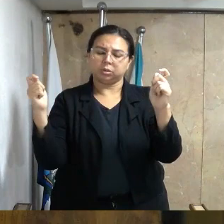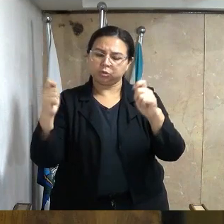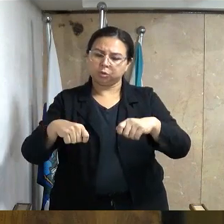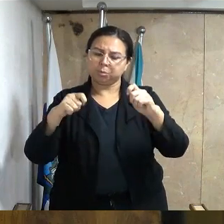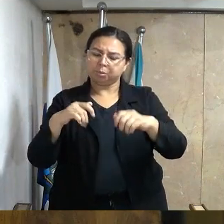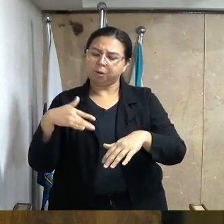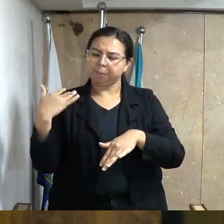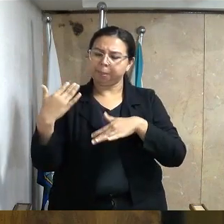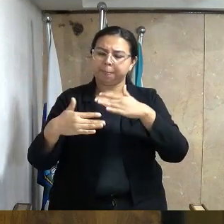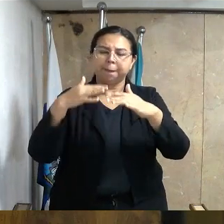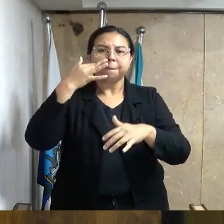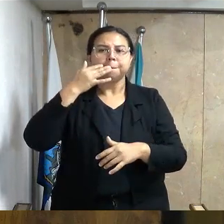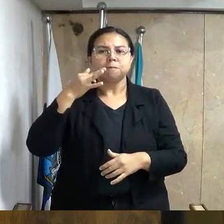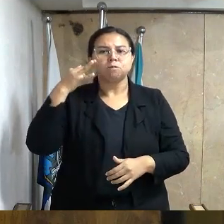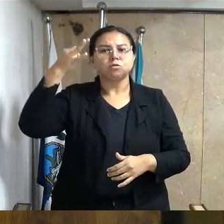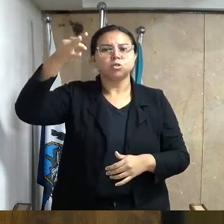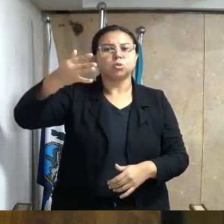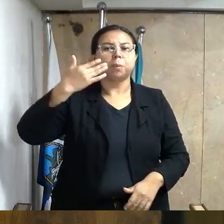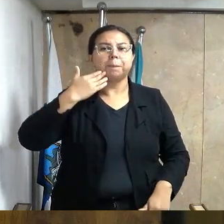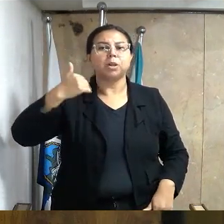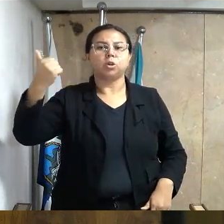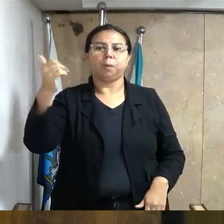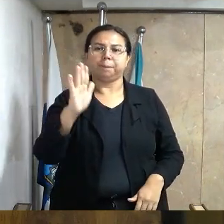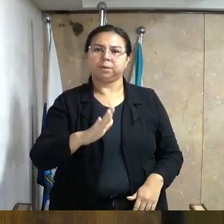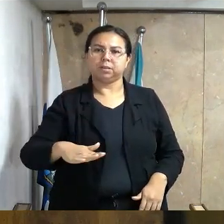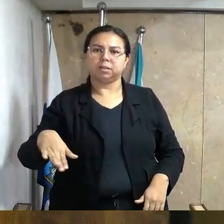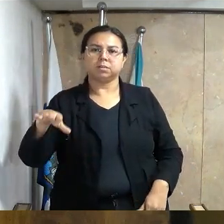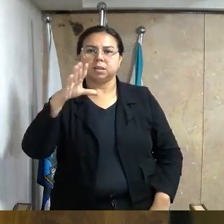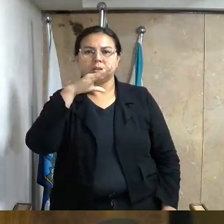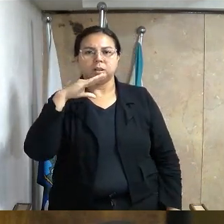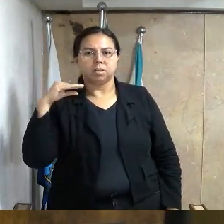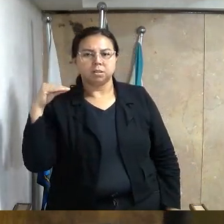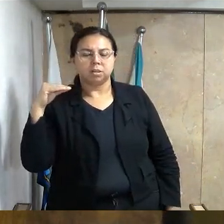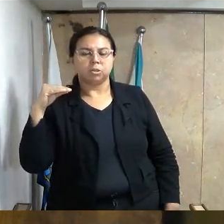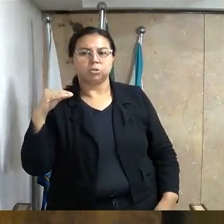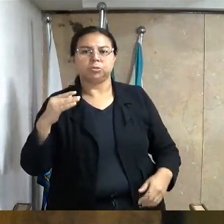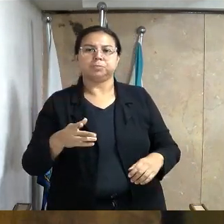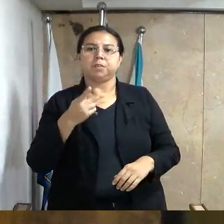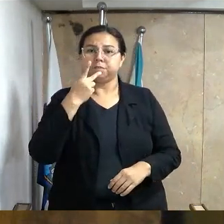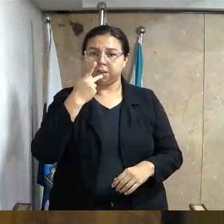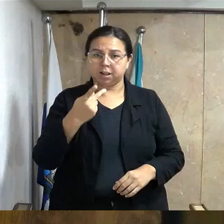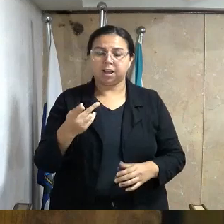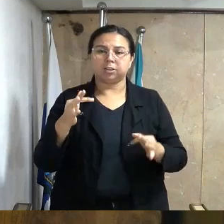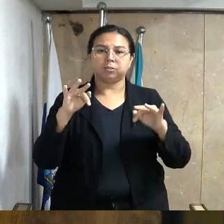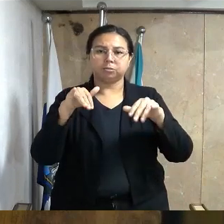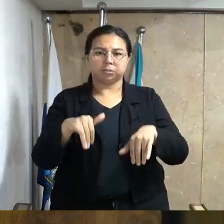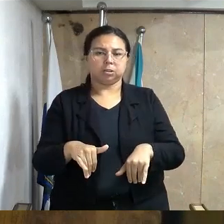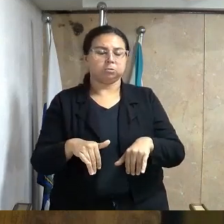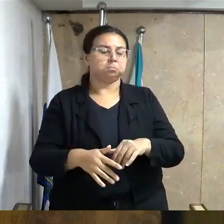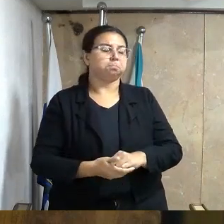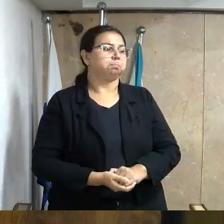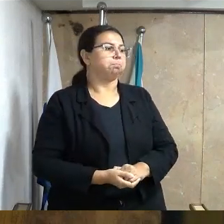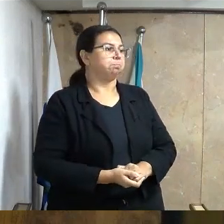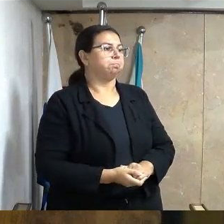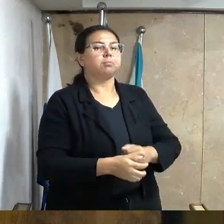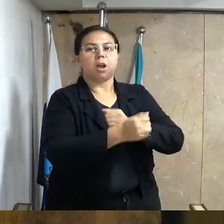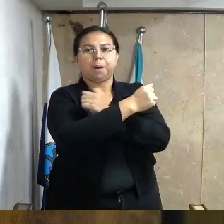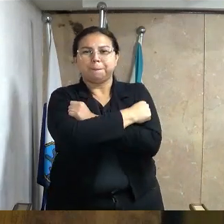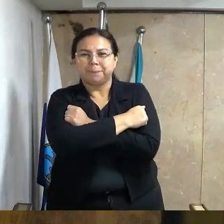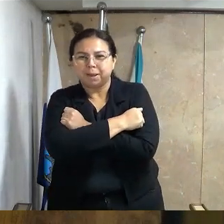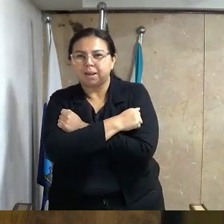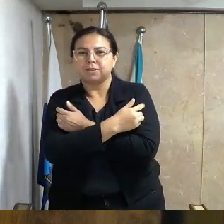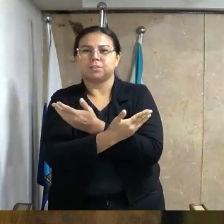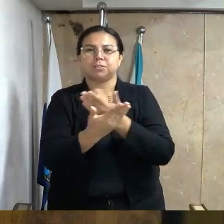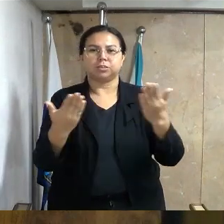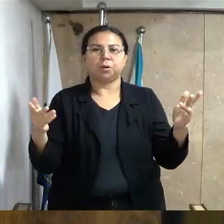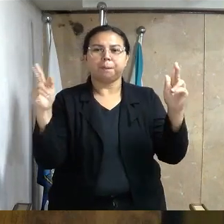construir um futuro melhor para as nossas crianças e adolescentes. Dito isso, encerro a minha fala. Forte abraço a todos.